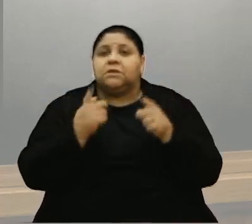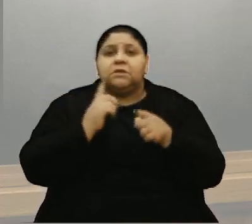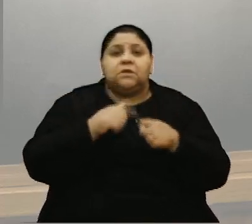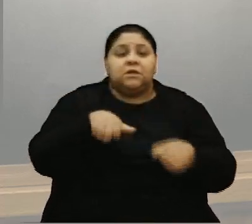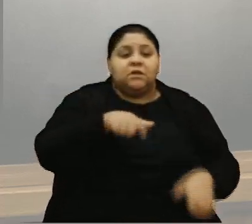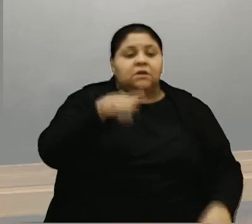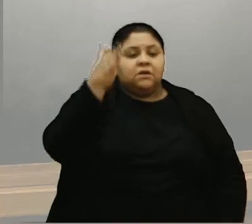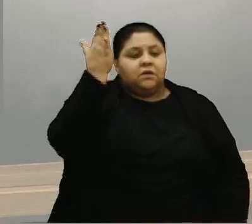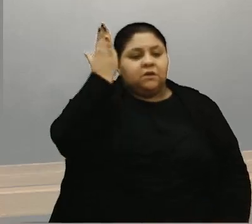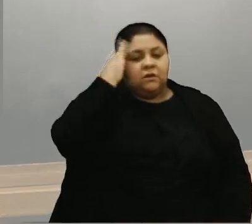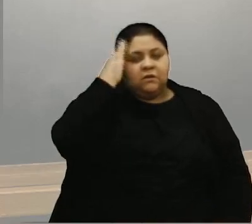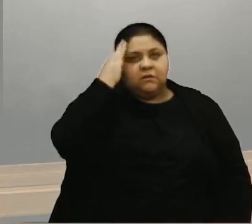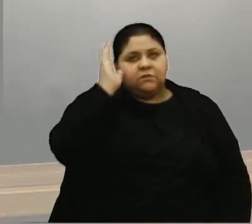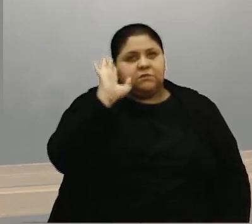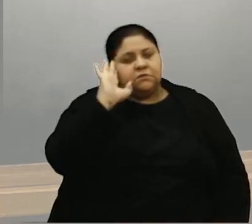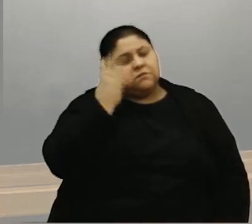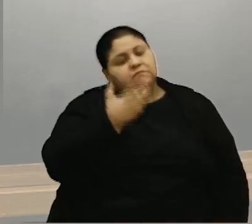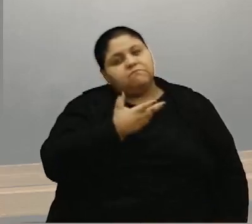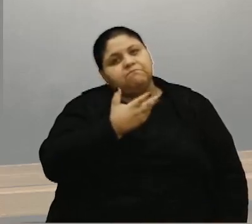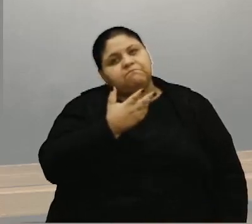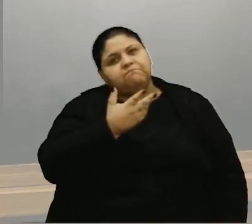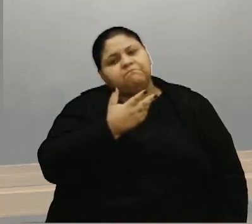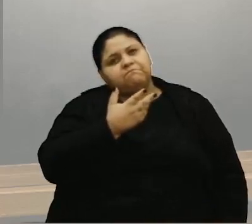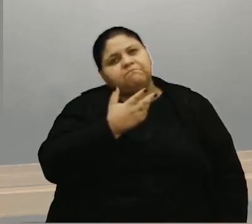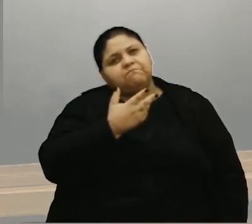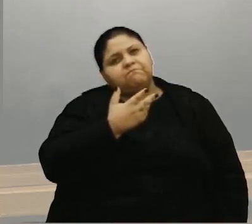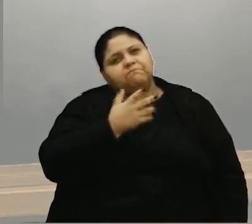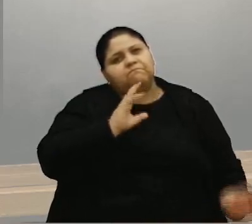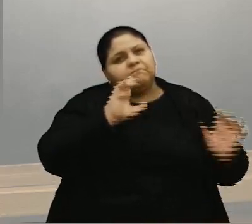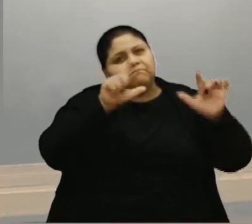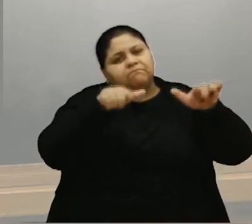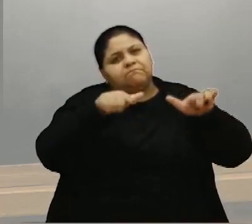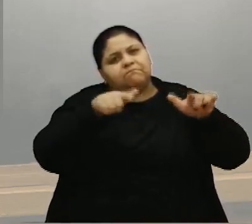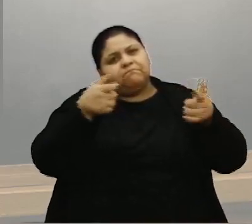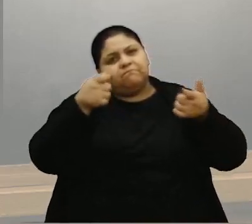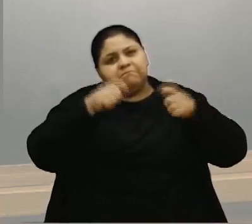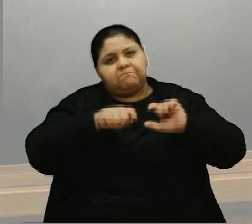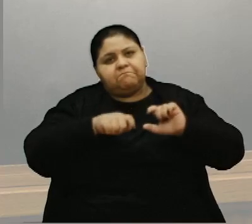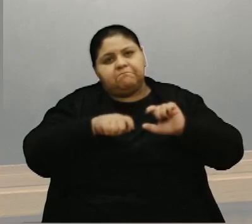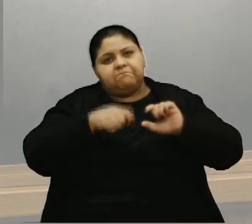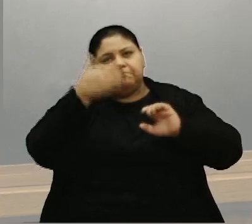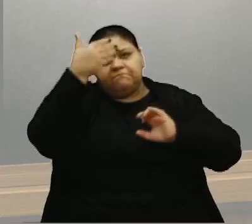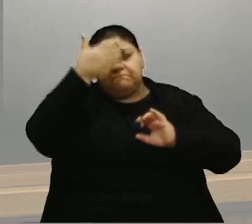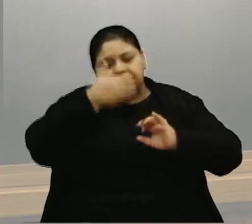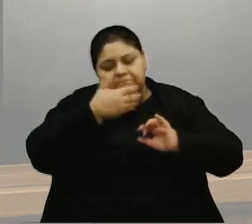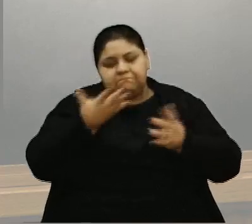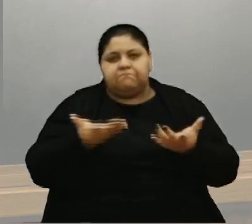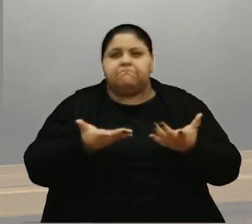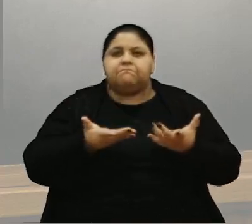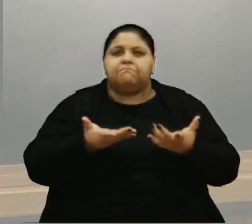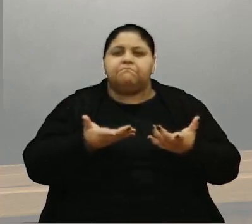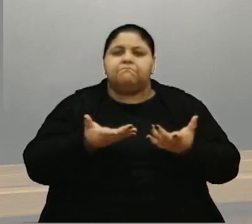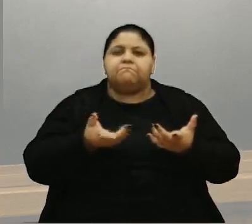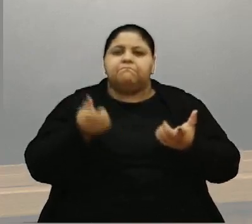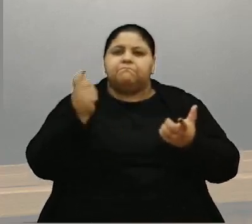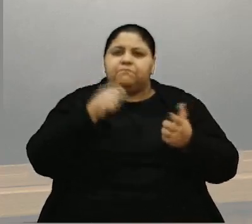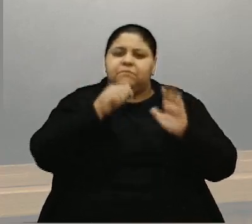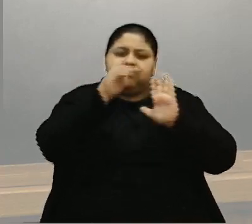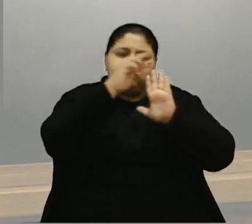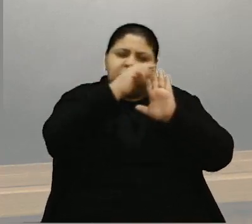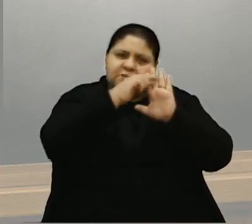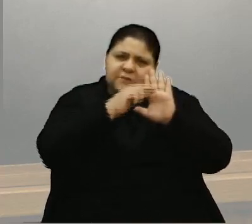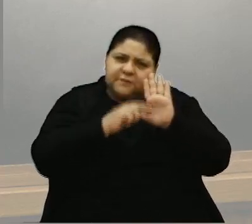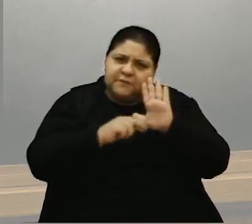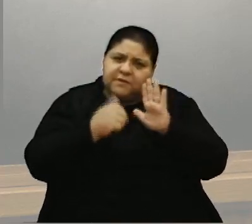sabe o quanto acontece nos locais, precisa ter comprovação, precisa isso, precisa aquilo. É desde